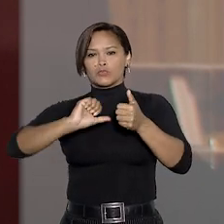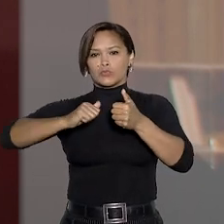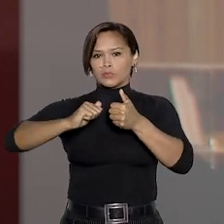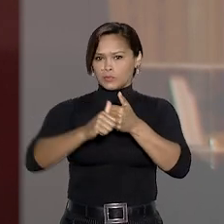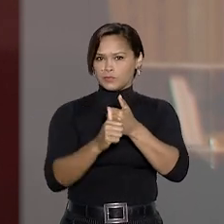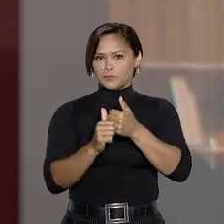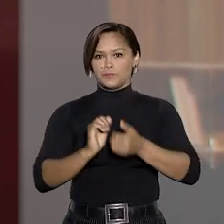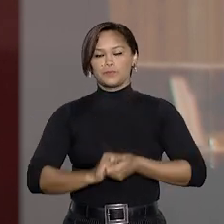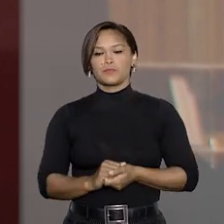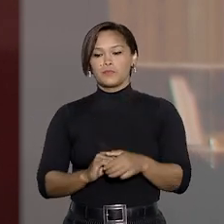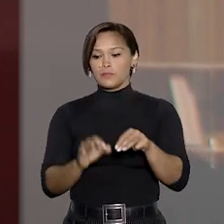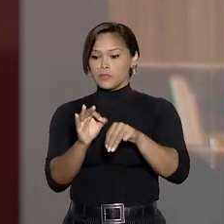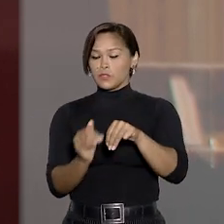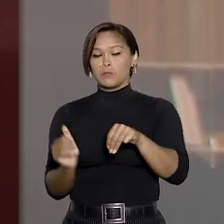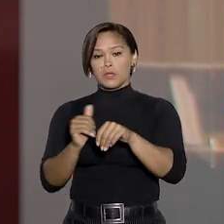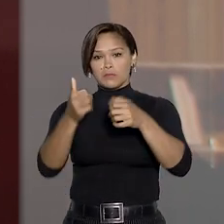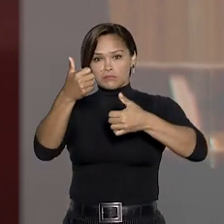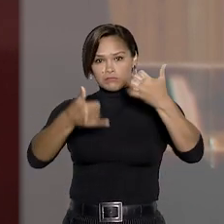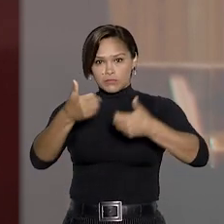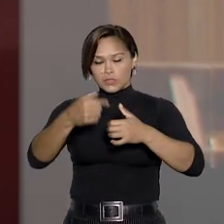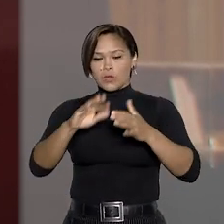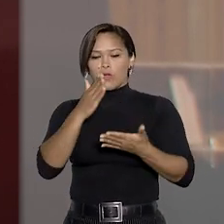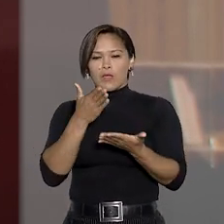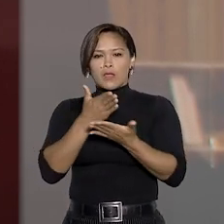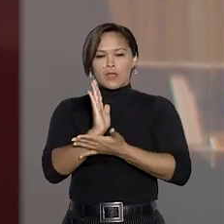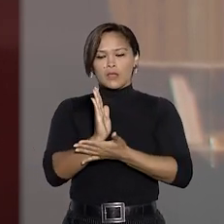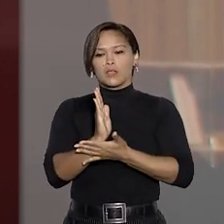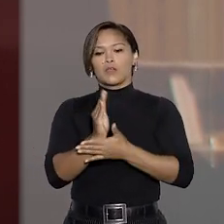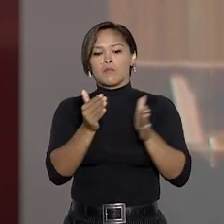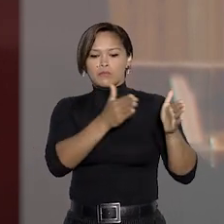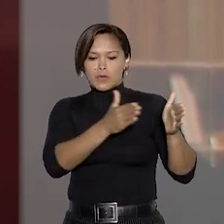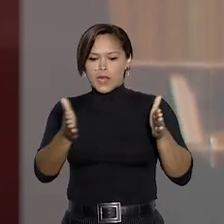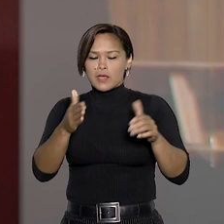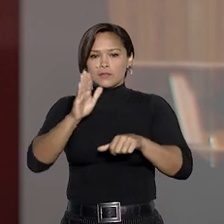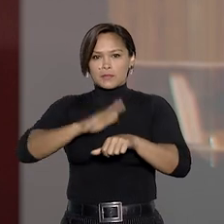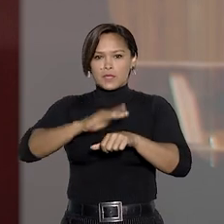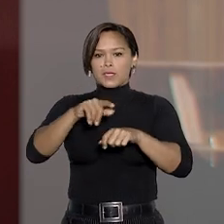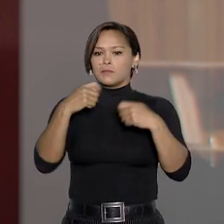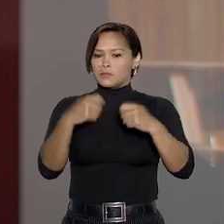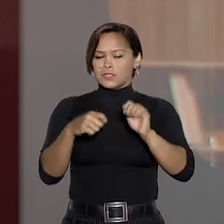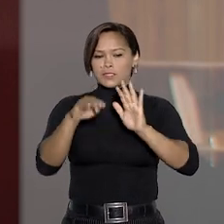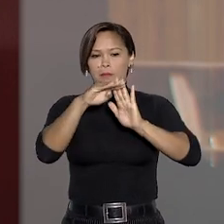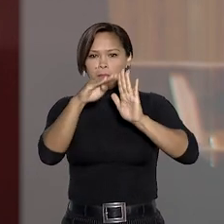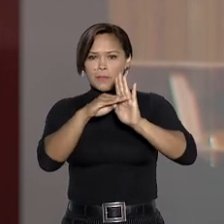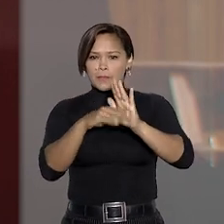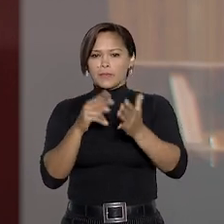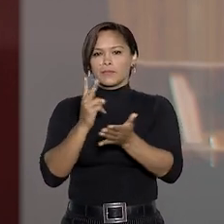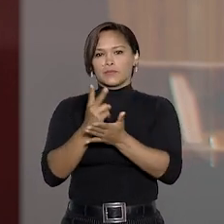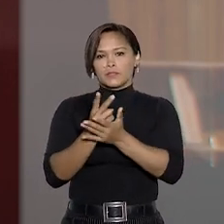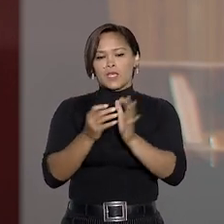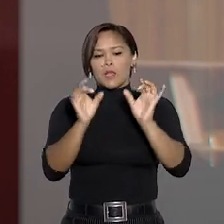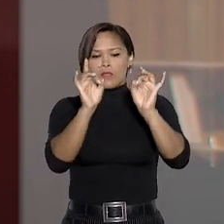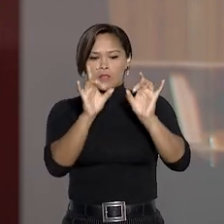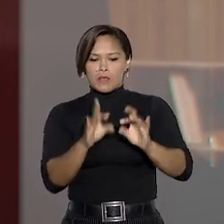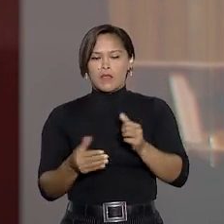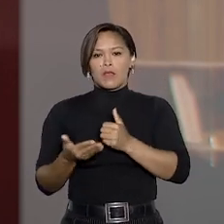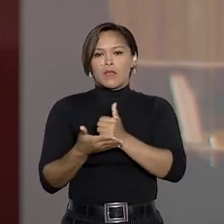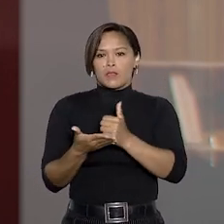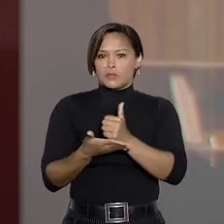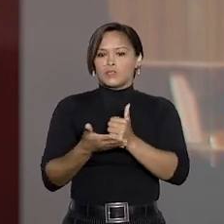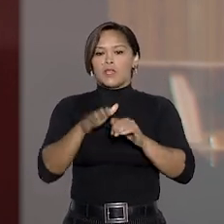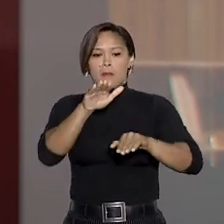popular. O ministro explicou que o reconhecimento do excesso de prazo deve ser pautado sempre pelos critérios da